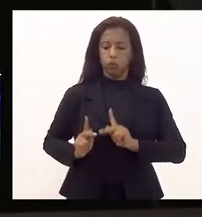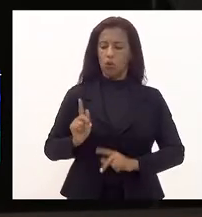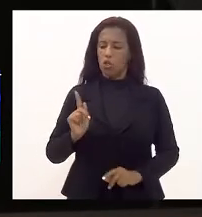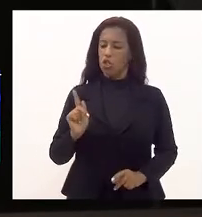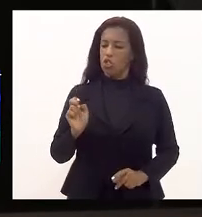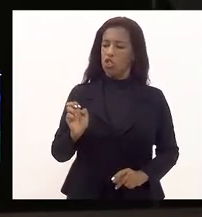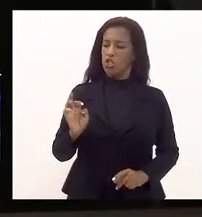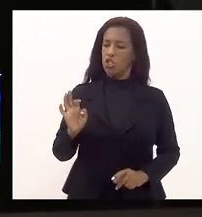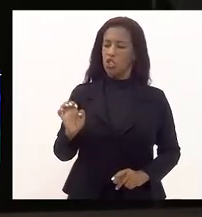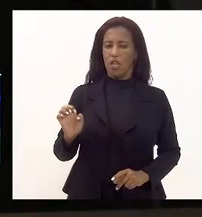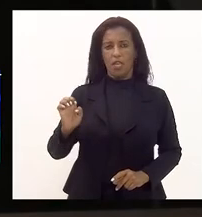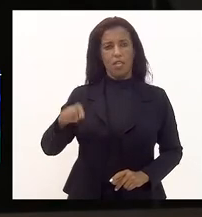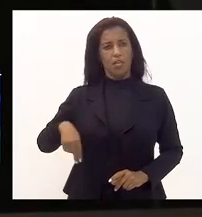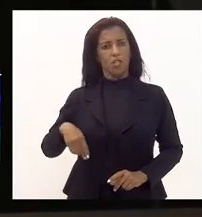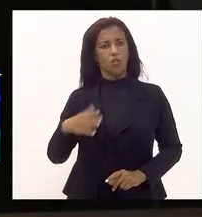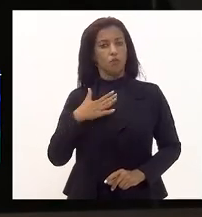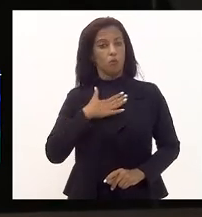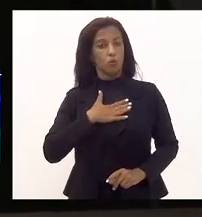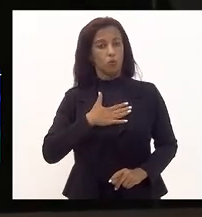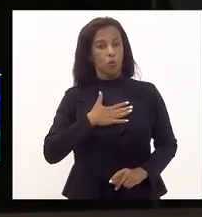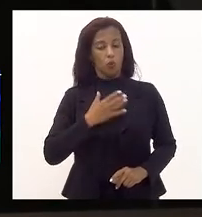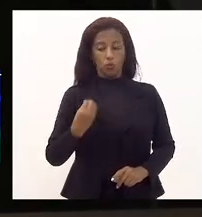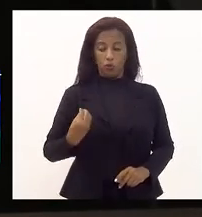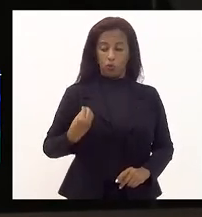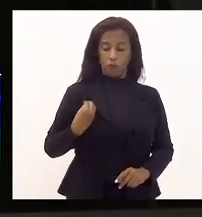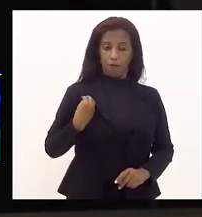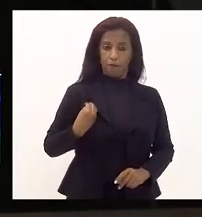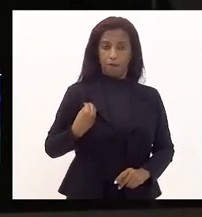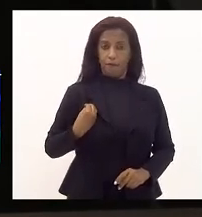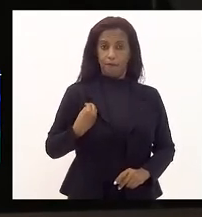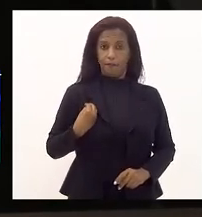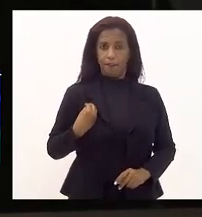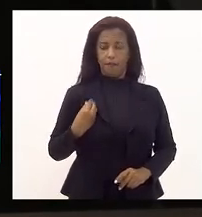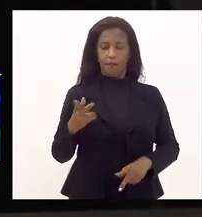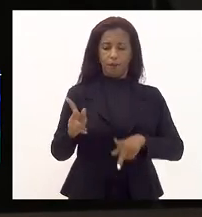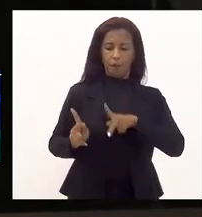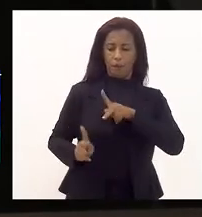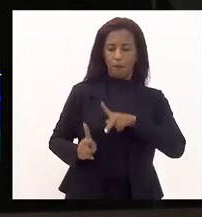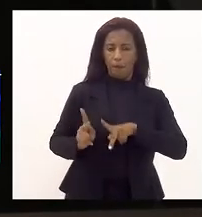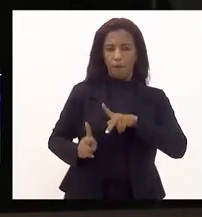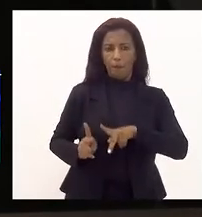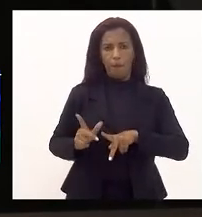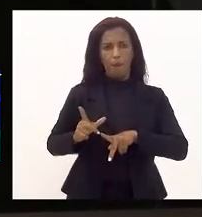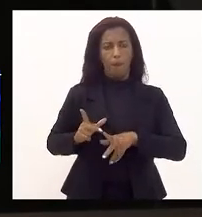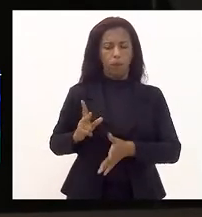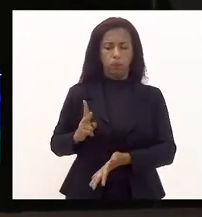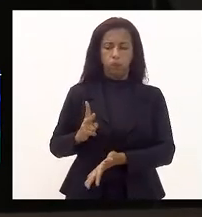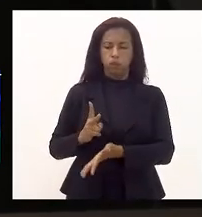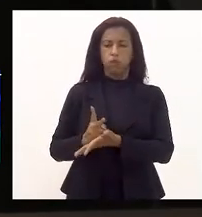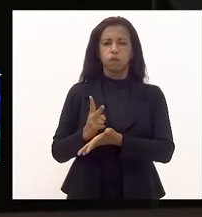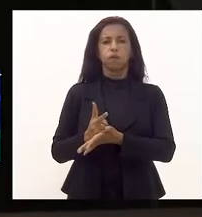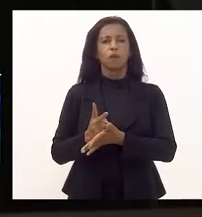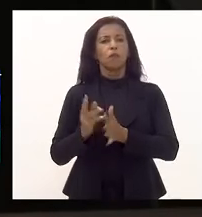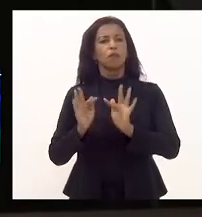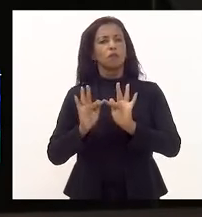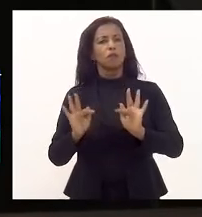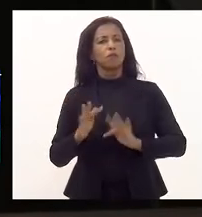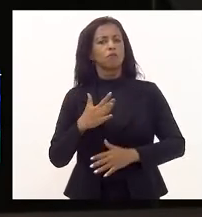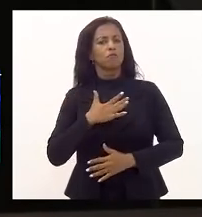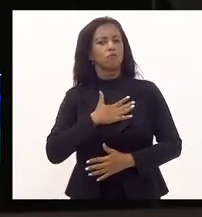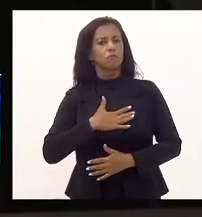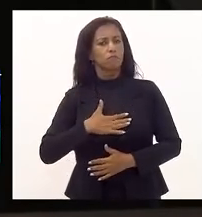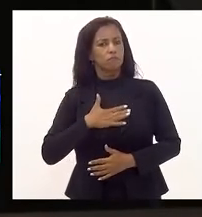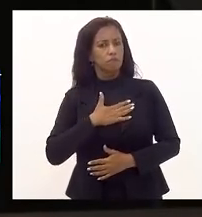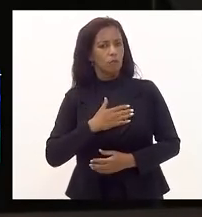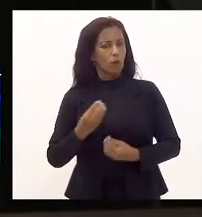povo que gosta, que vive, como povo que sente-se feliz, como